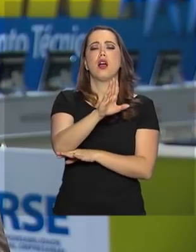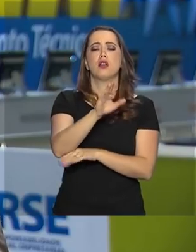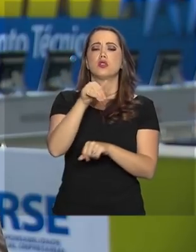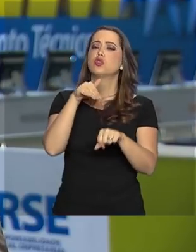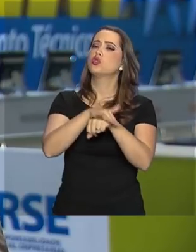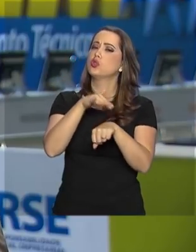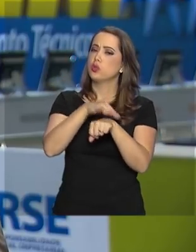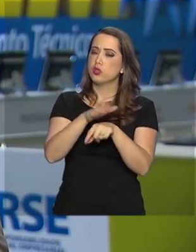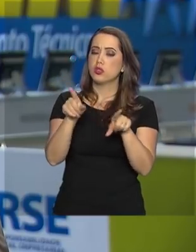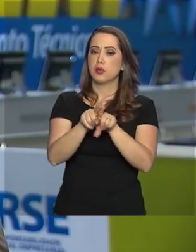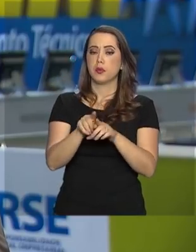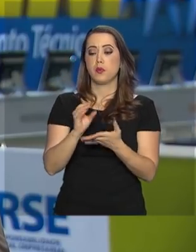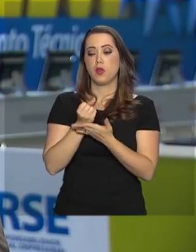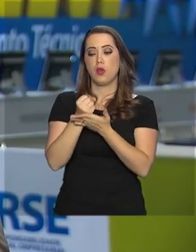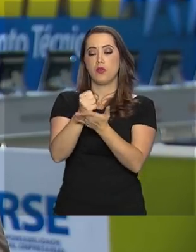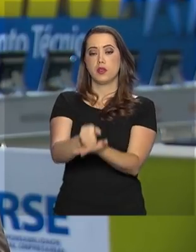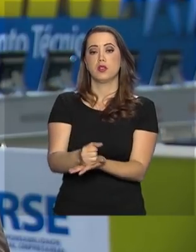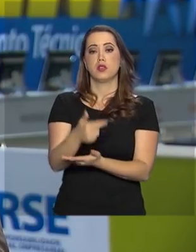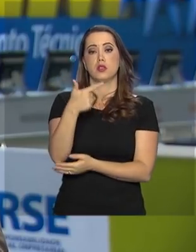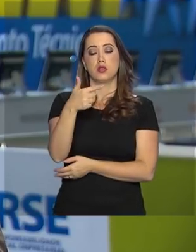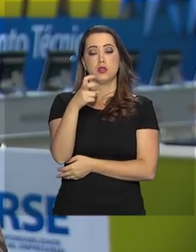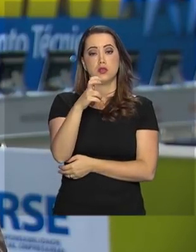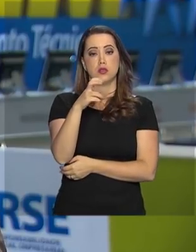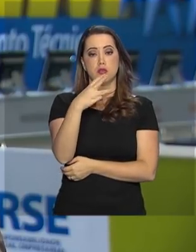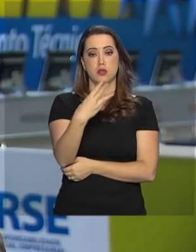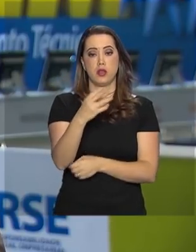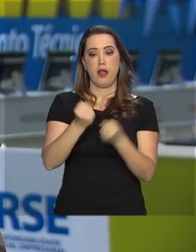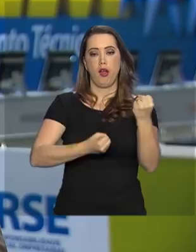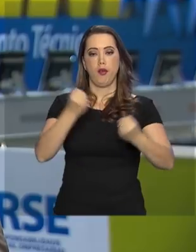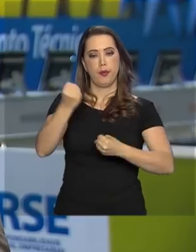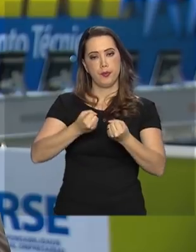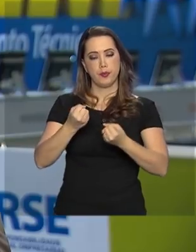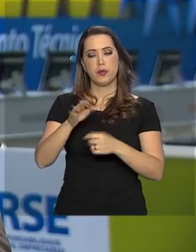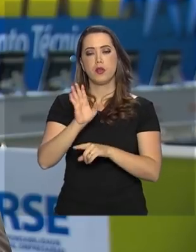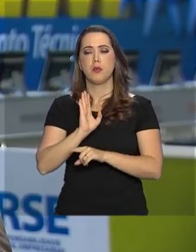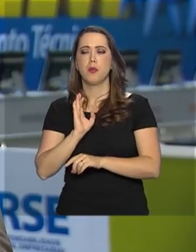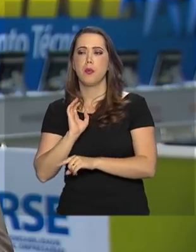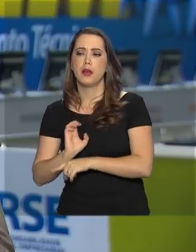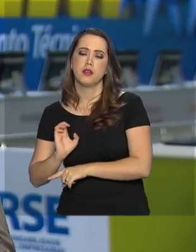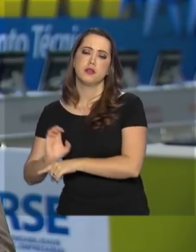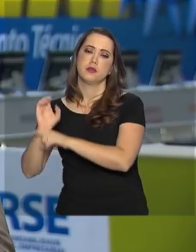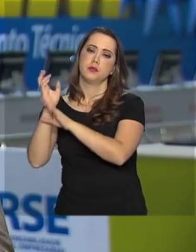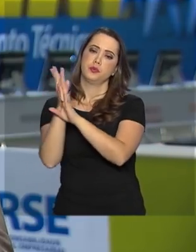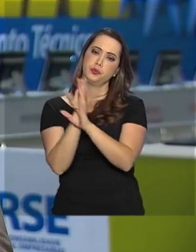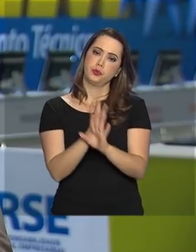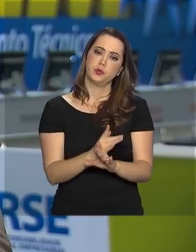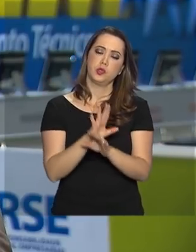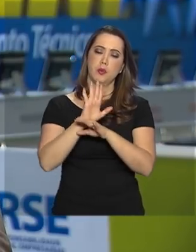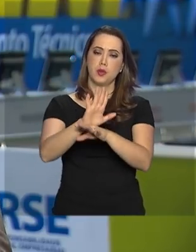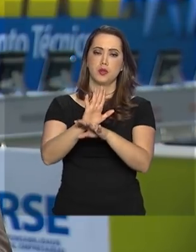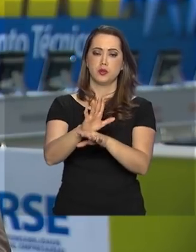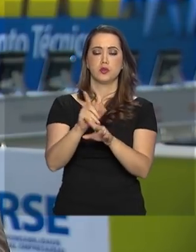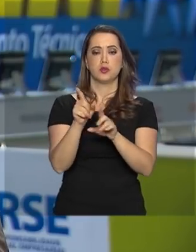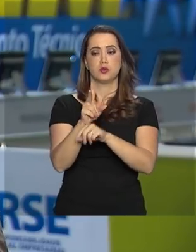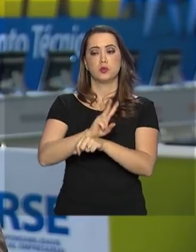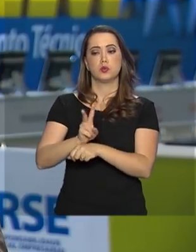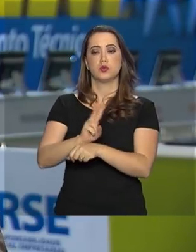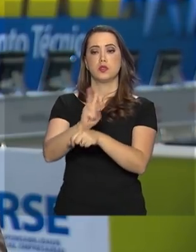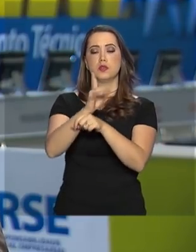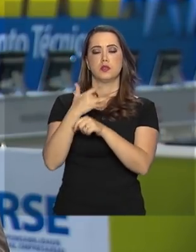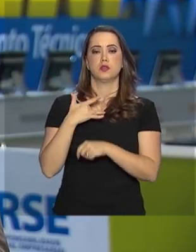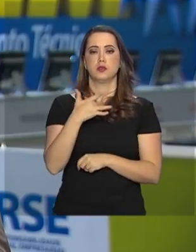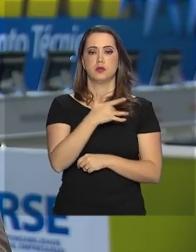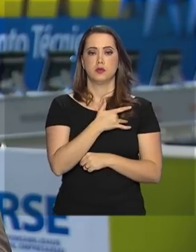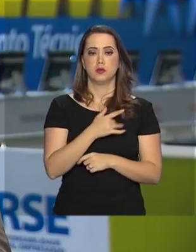353 veículos para estados e municípios, com o objetivo de fortalecer as ações de vigilância em